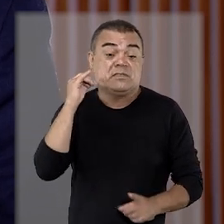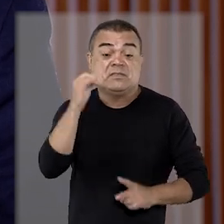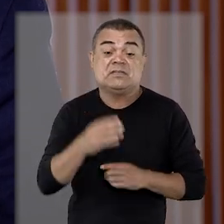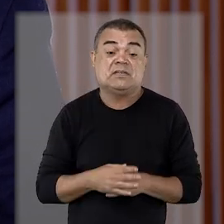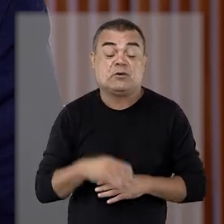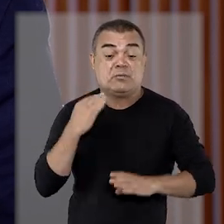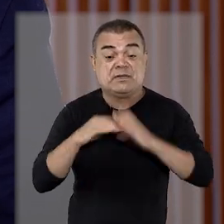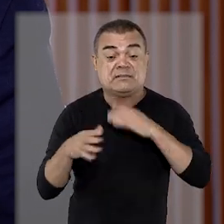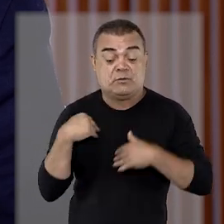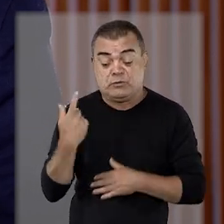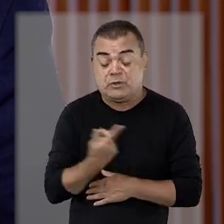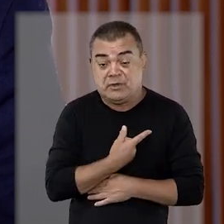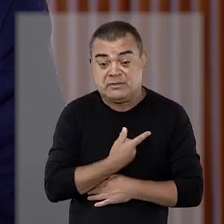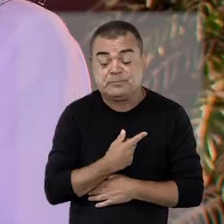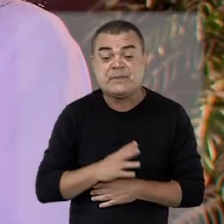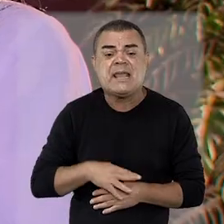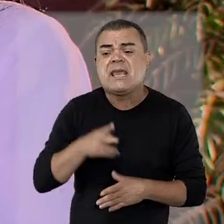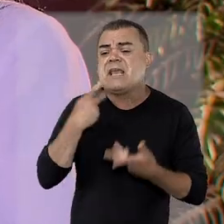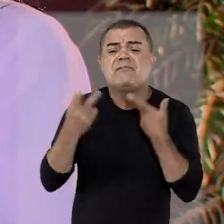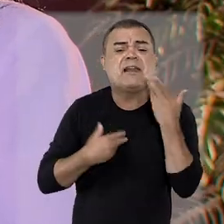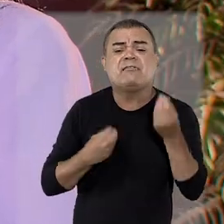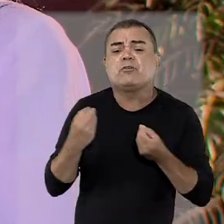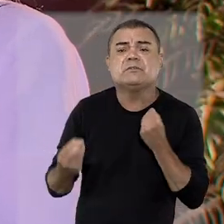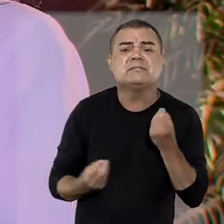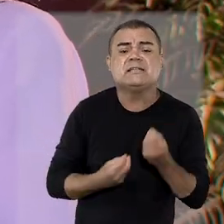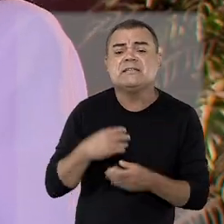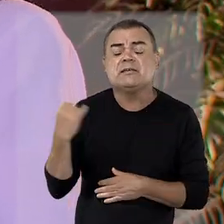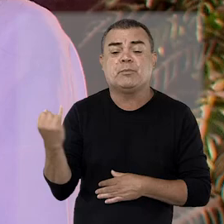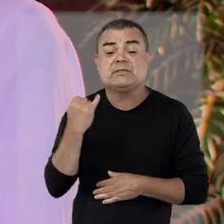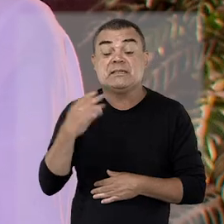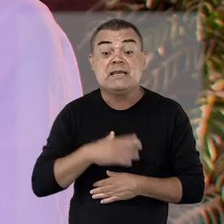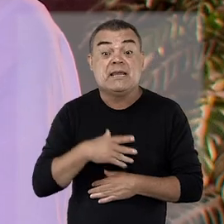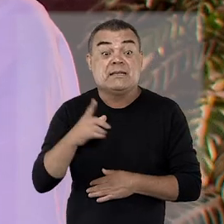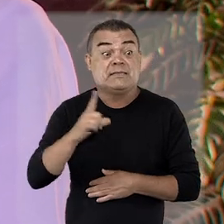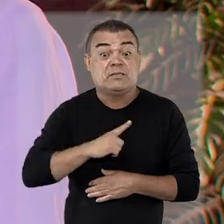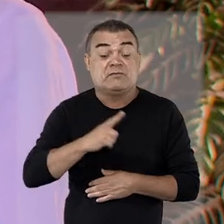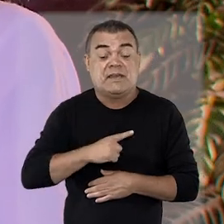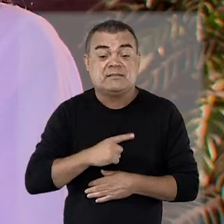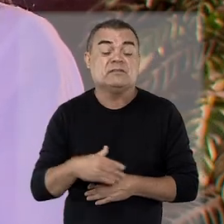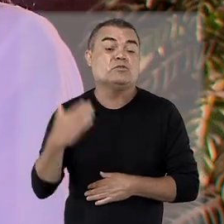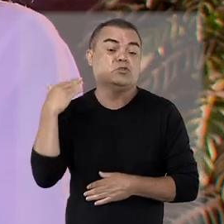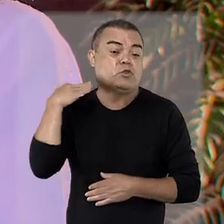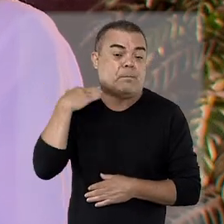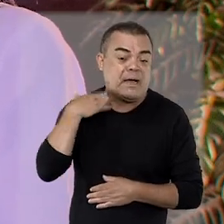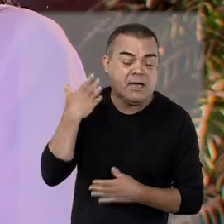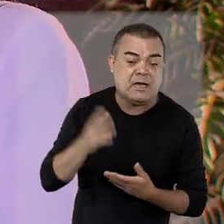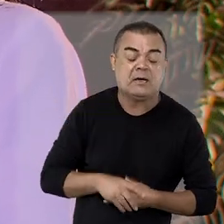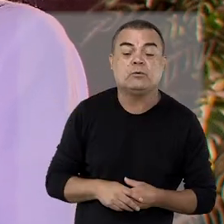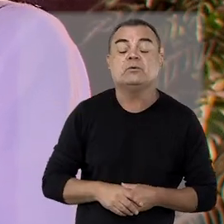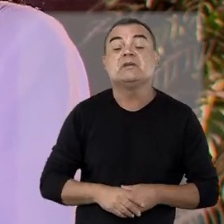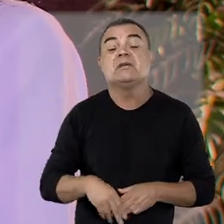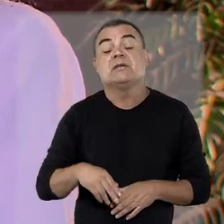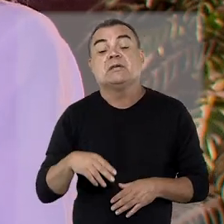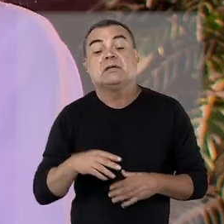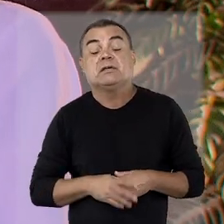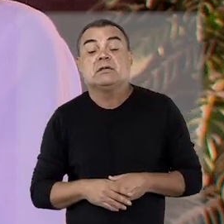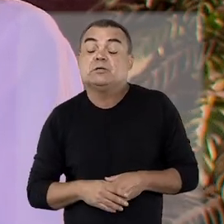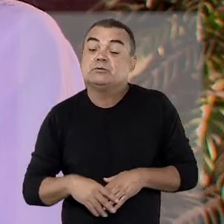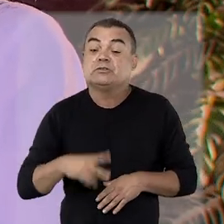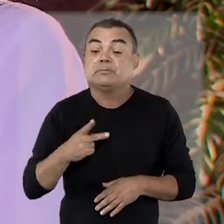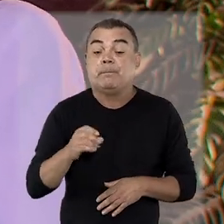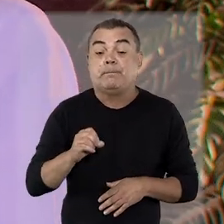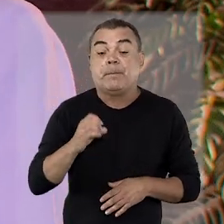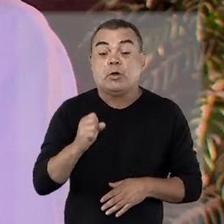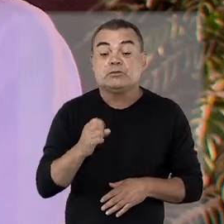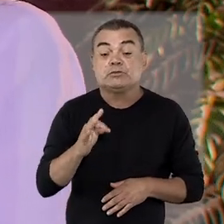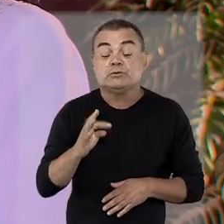conosco se não fosse a ferramenta. Ele falava como seria interessante se tivesse isso nos bancos, nos postos de